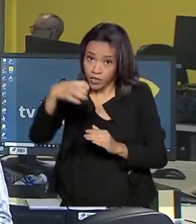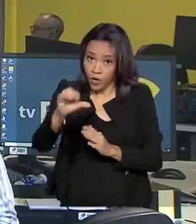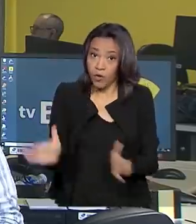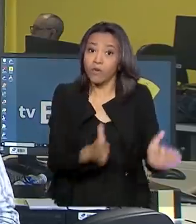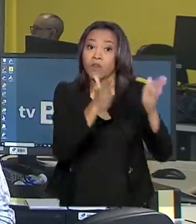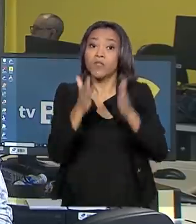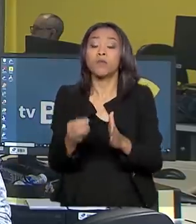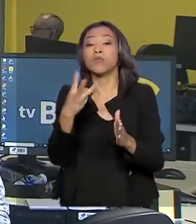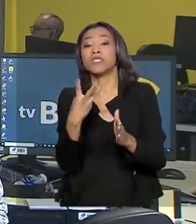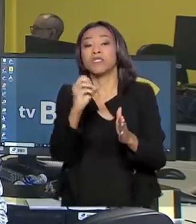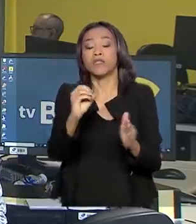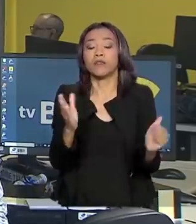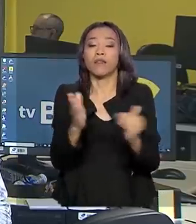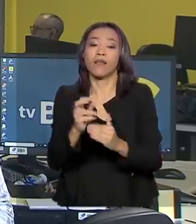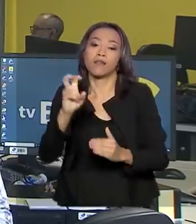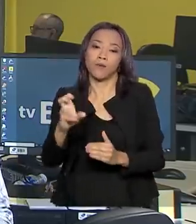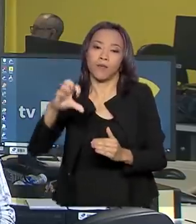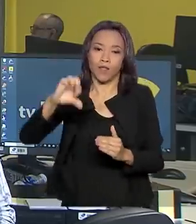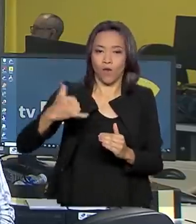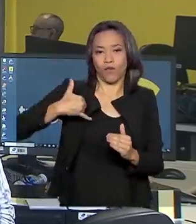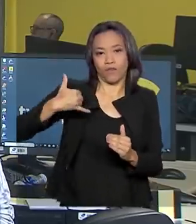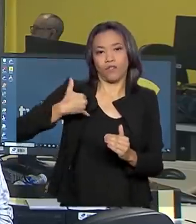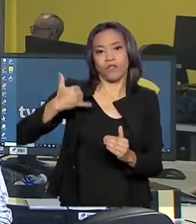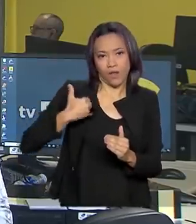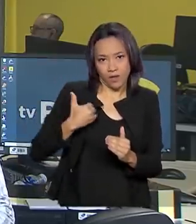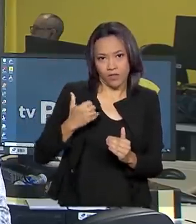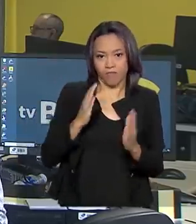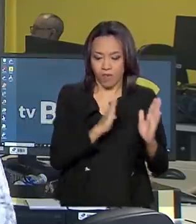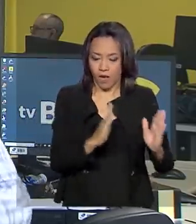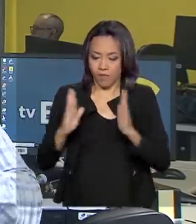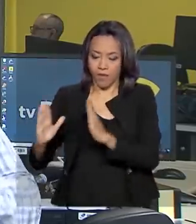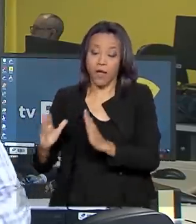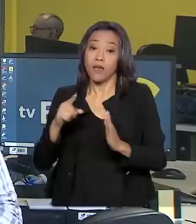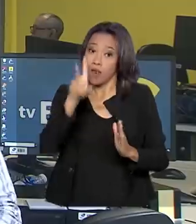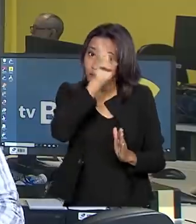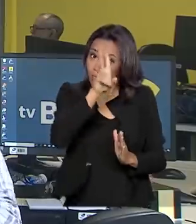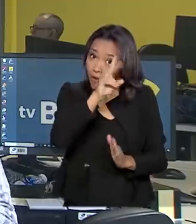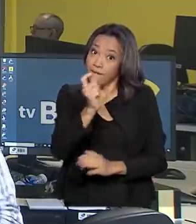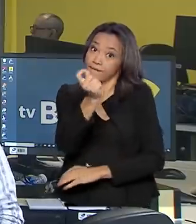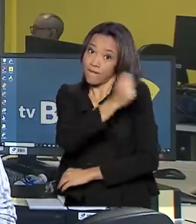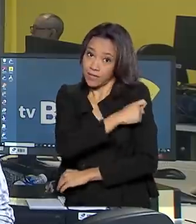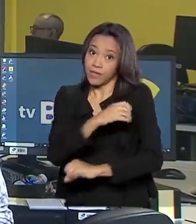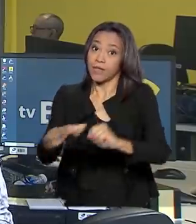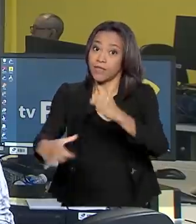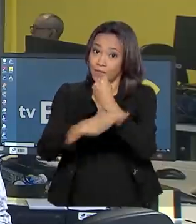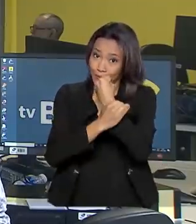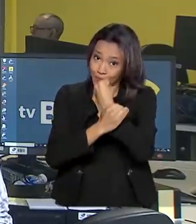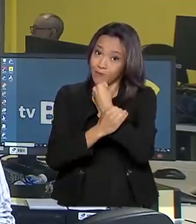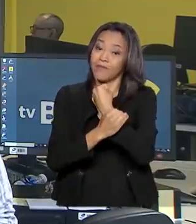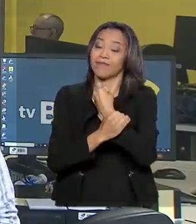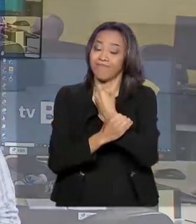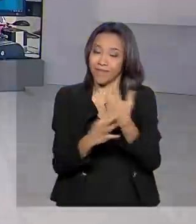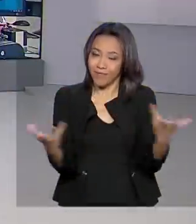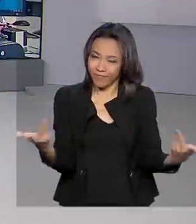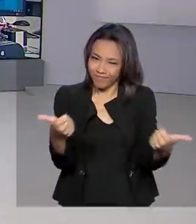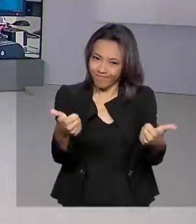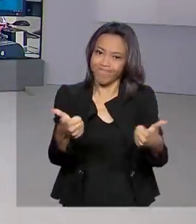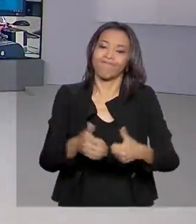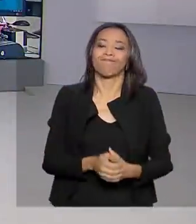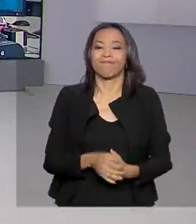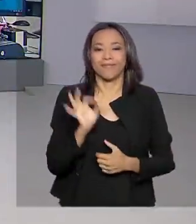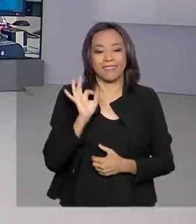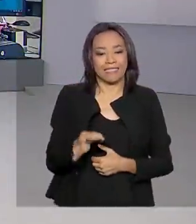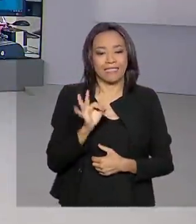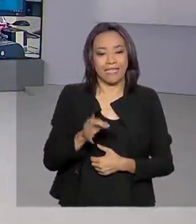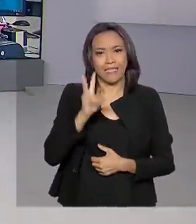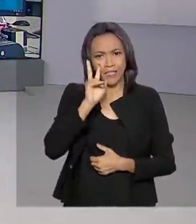de 30 a 59 anos de idade. E é sempre bom reforçar que a vacina é segura e eficaz. Renata. Certo, Tiago. A gente viu